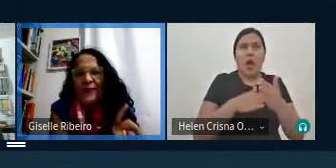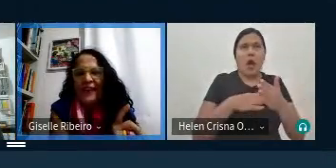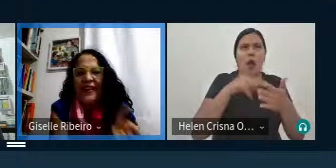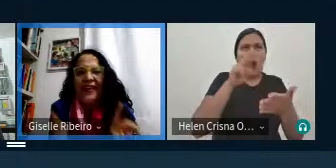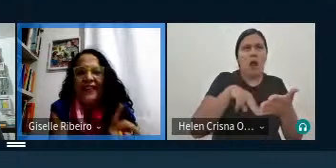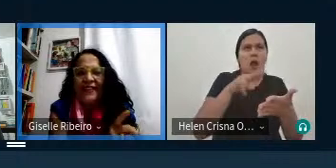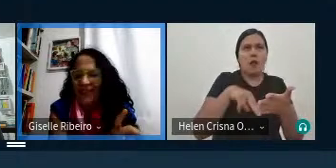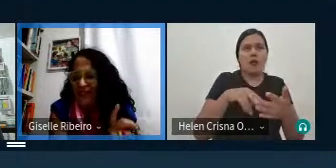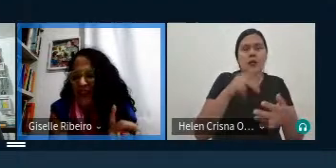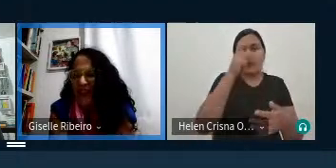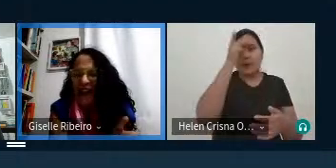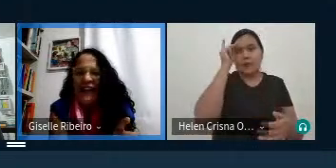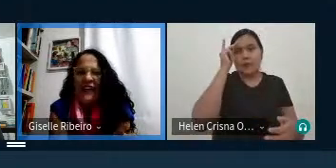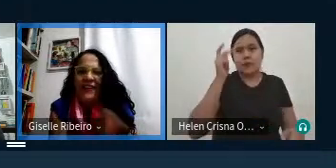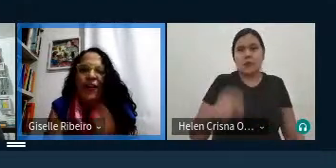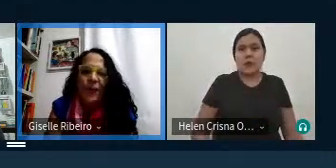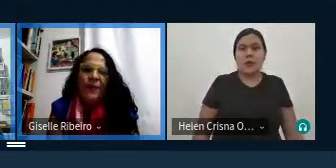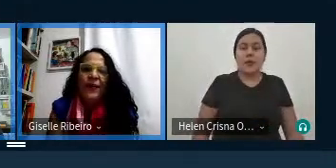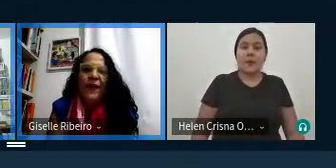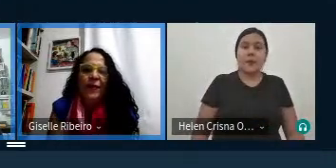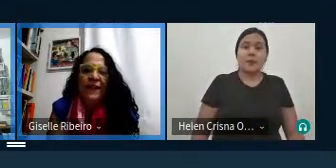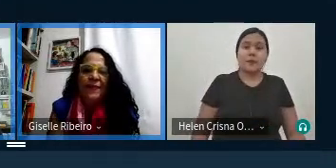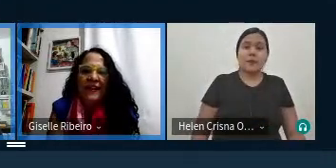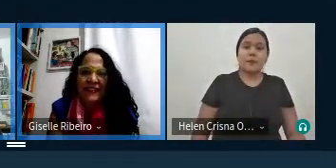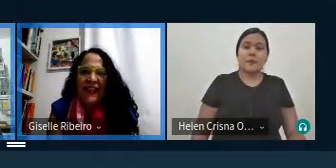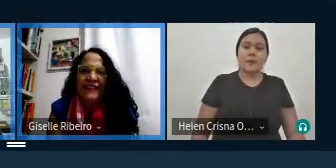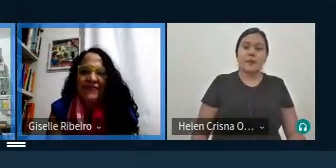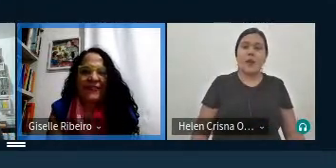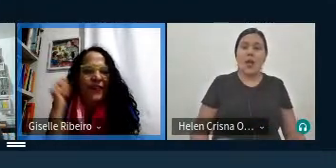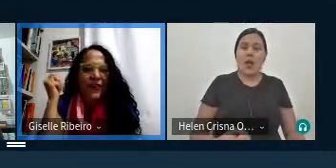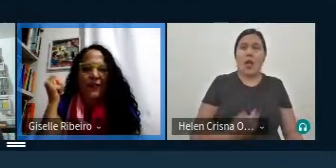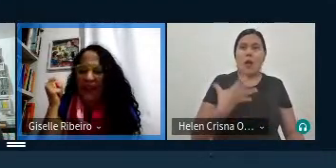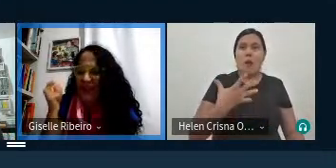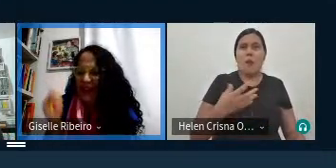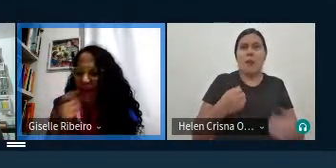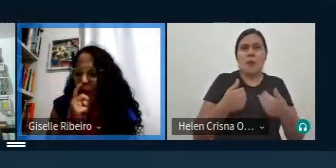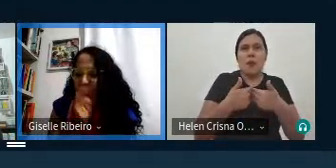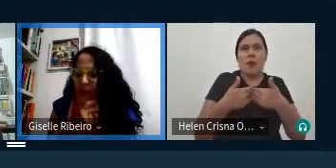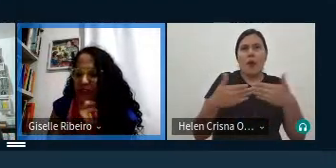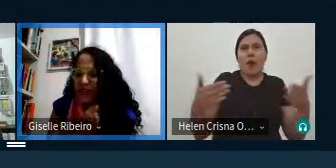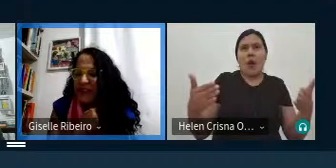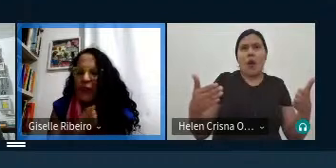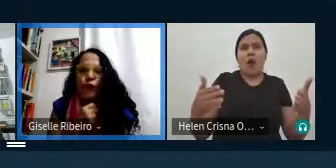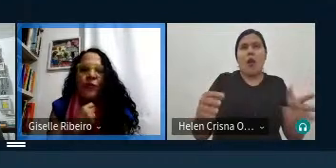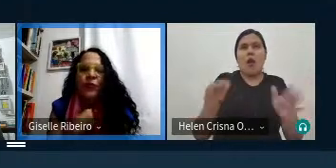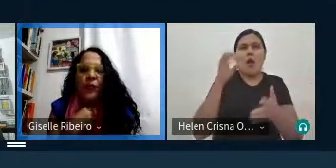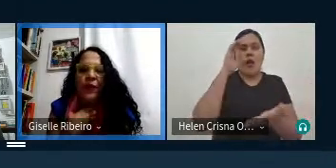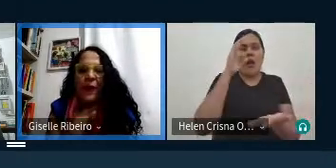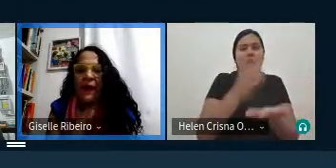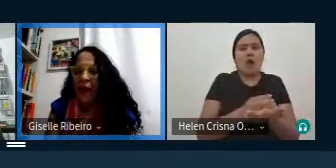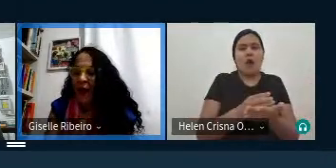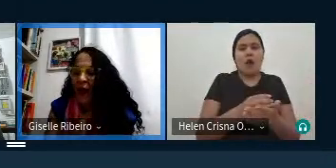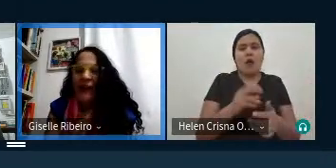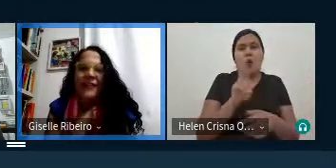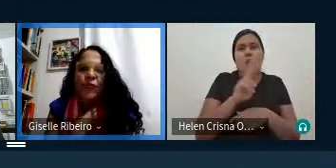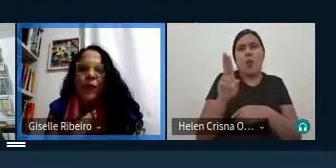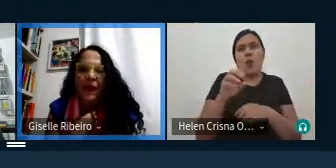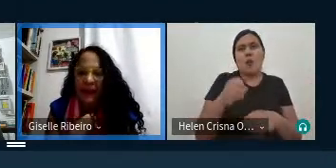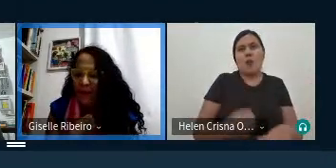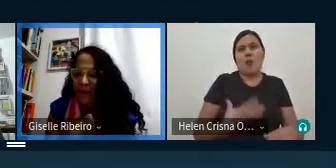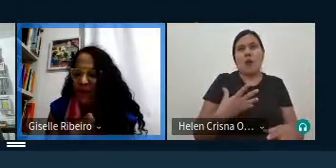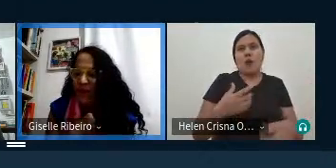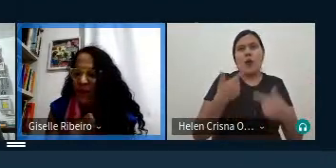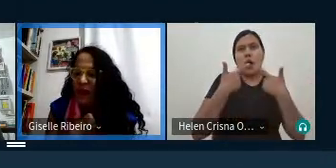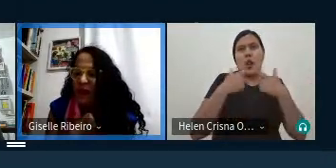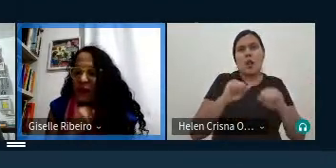achei o poema aqui no celular e é o poema que eu abri a minha tese por isso que eu lembrei dele o poema diz assim o nome do poema é a